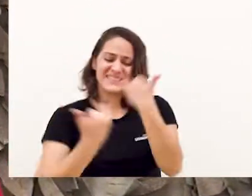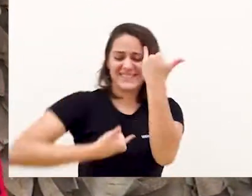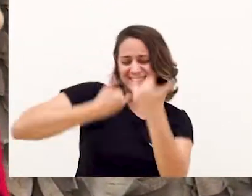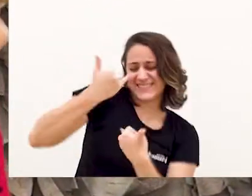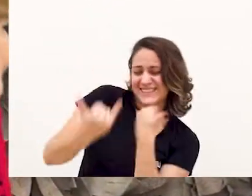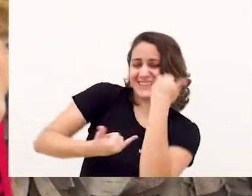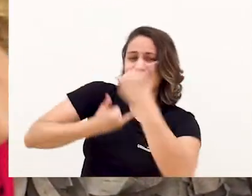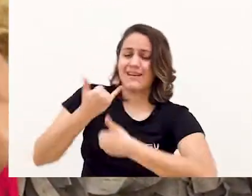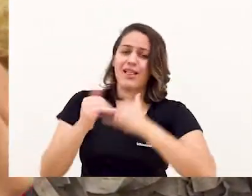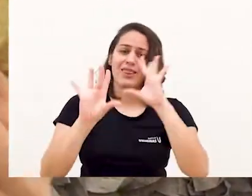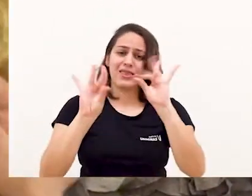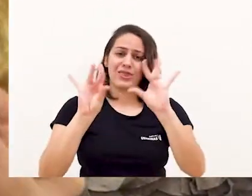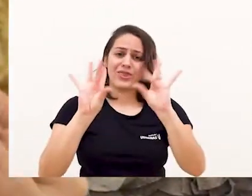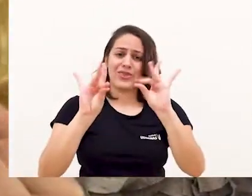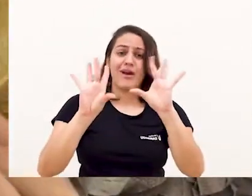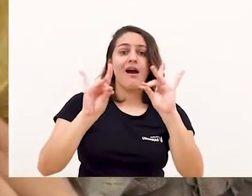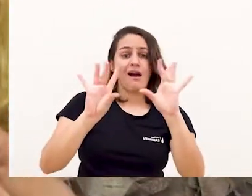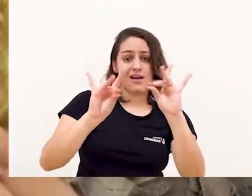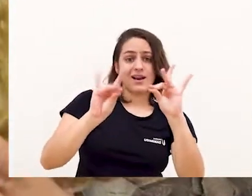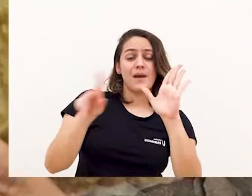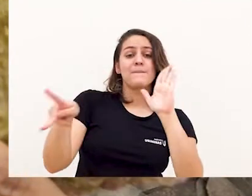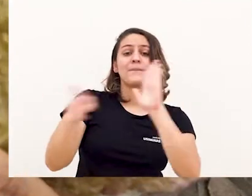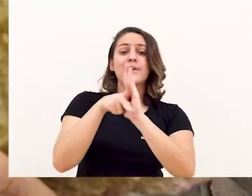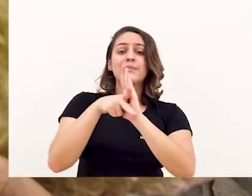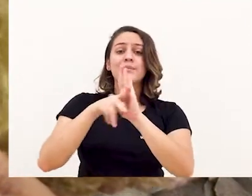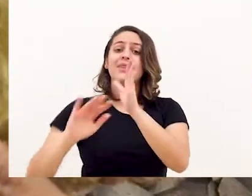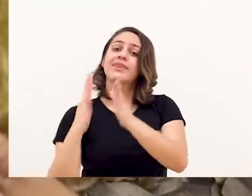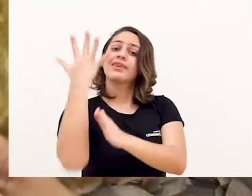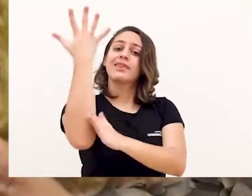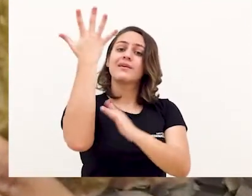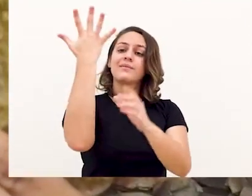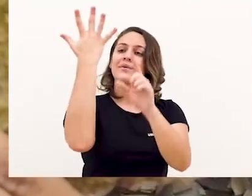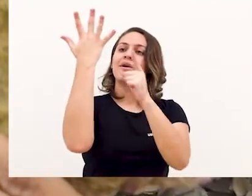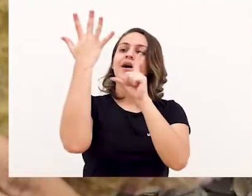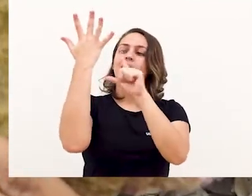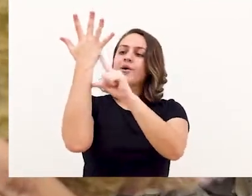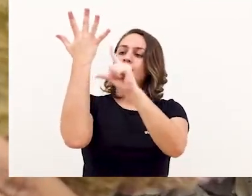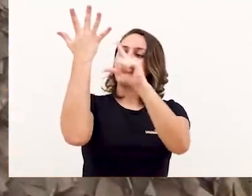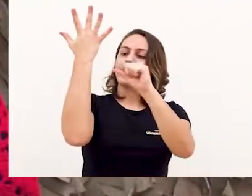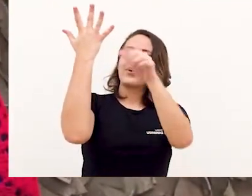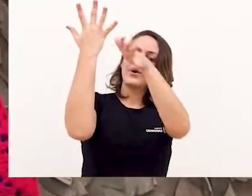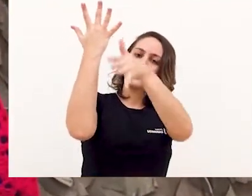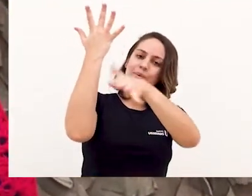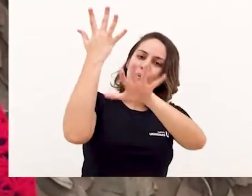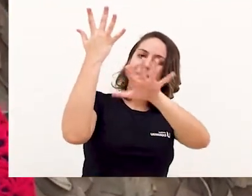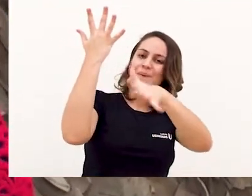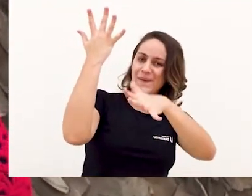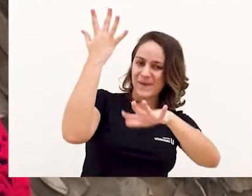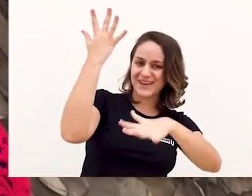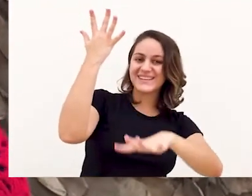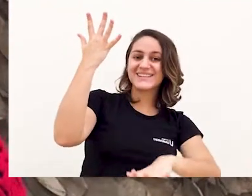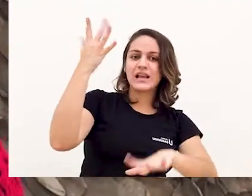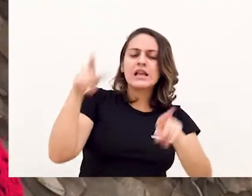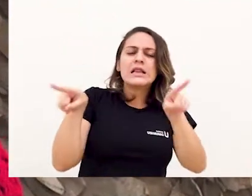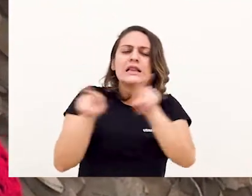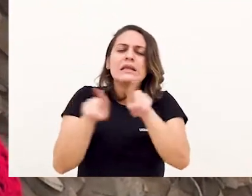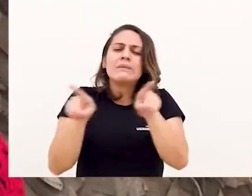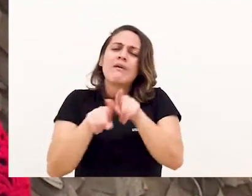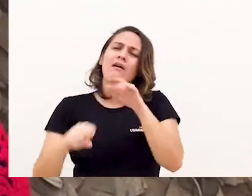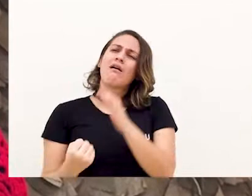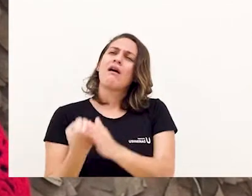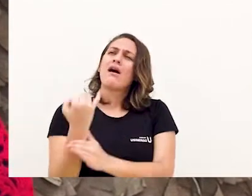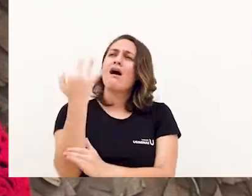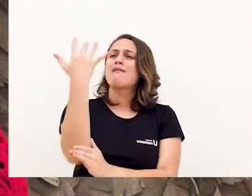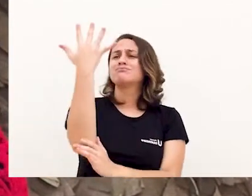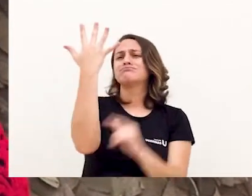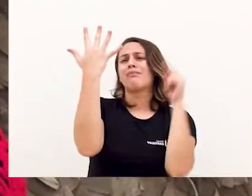uma linda colagem de outono. Sim, porque ainda era outono. Lá de cima do seu galho, a nossa amiga folhinha